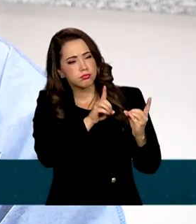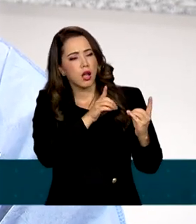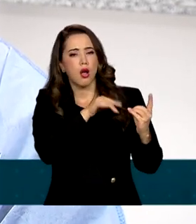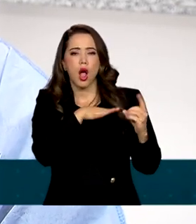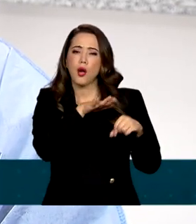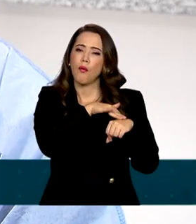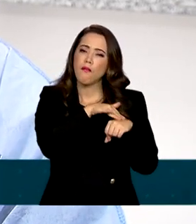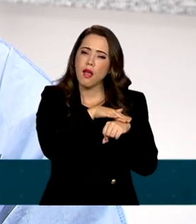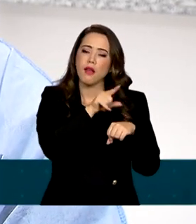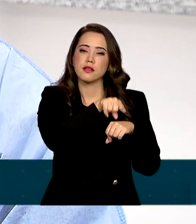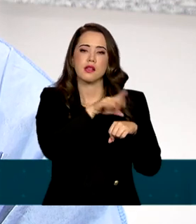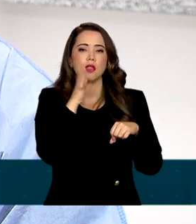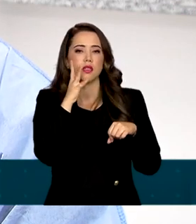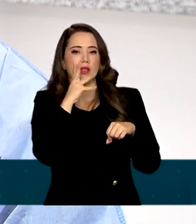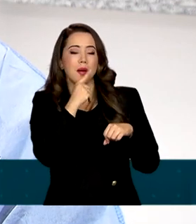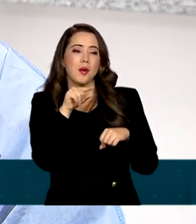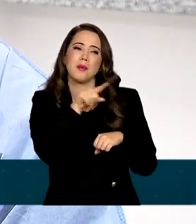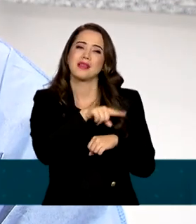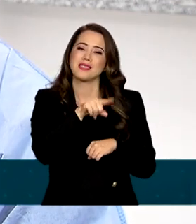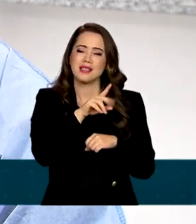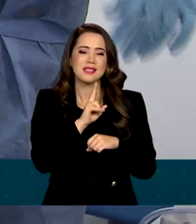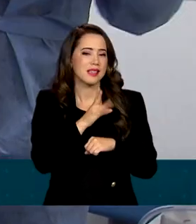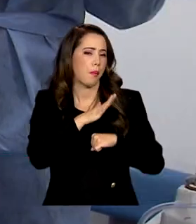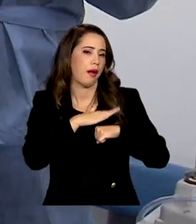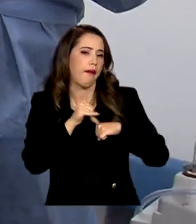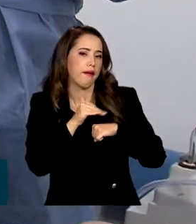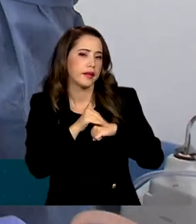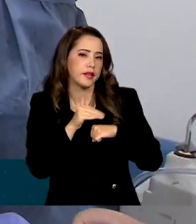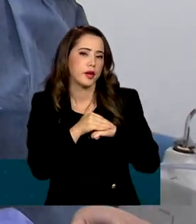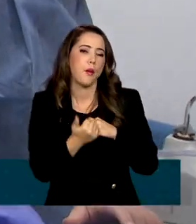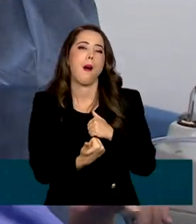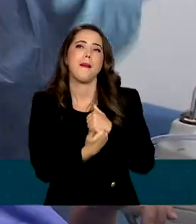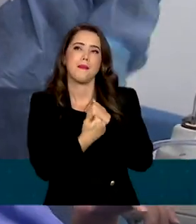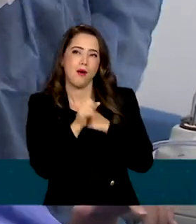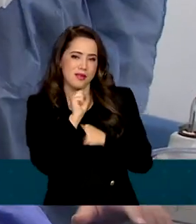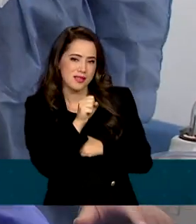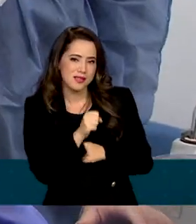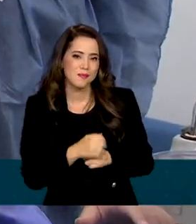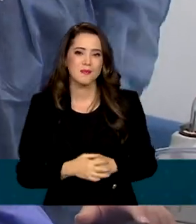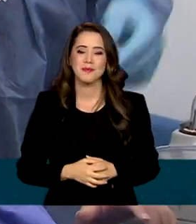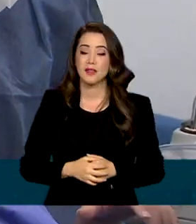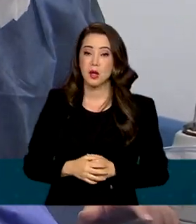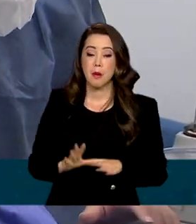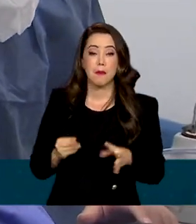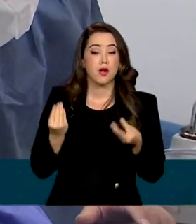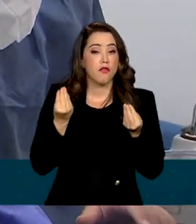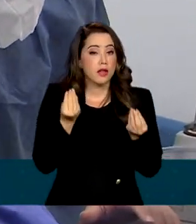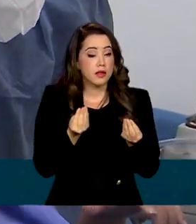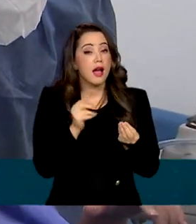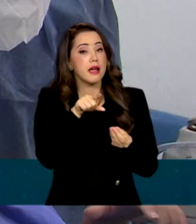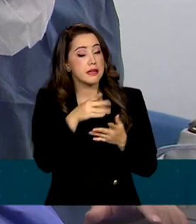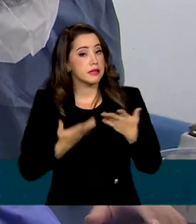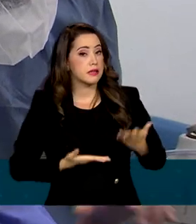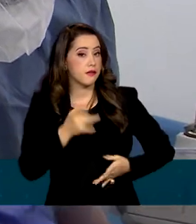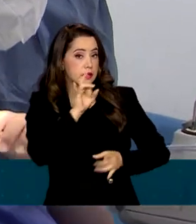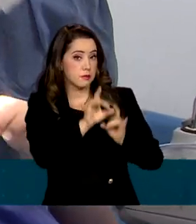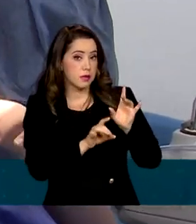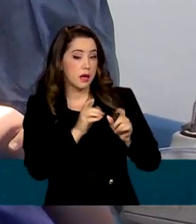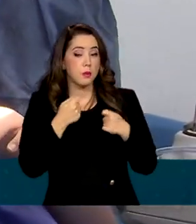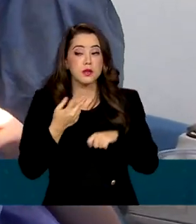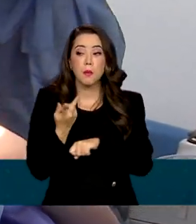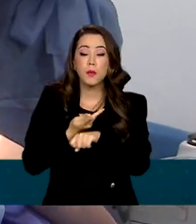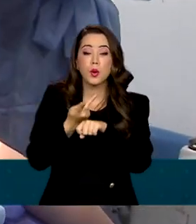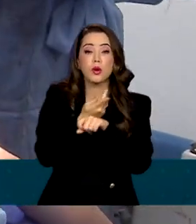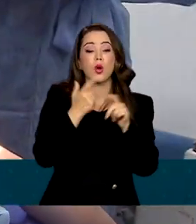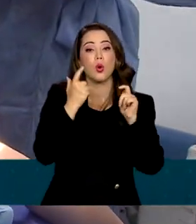eles são muito carinhosos, cooperam muito. Para garantir o serviço especial oferecido pelo SUS, é preciso procurar uma